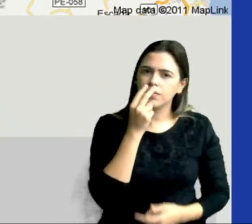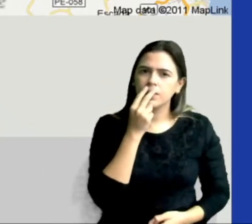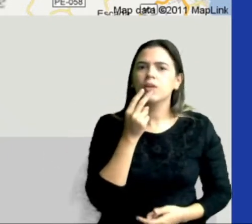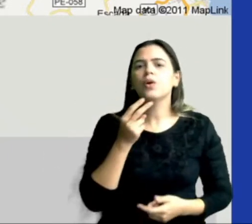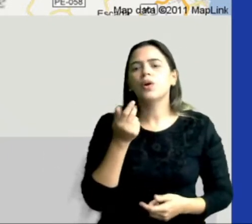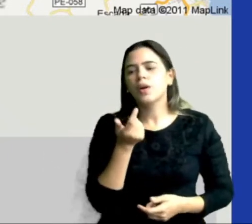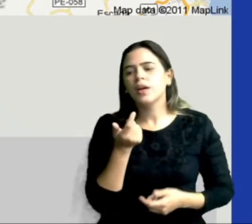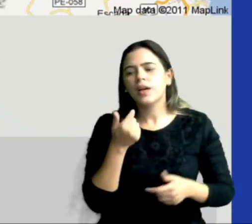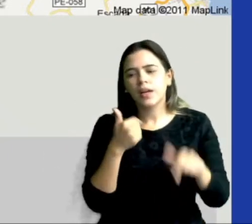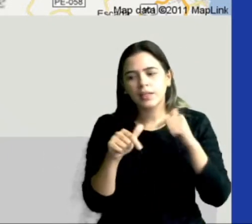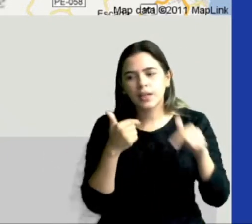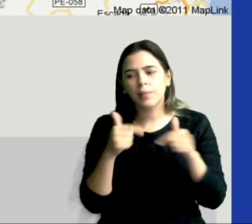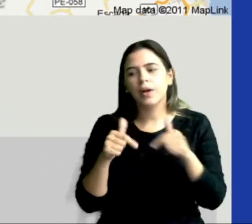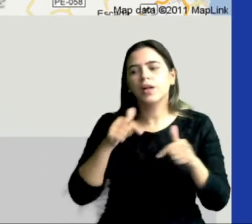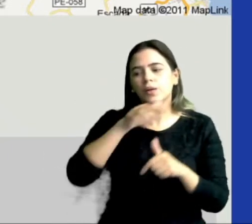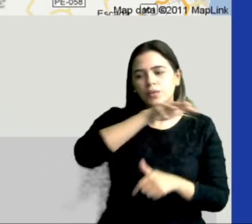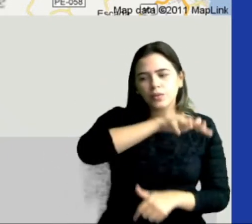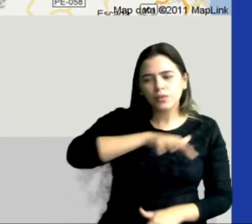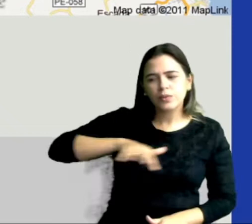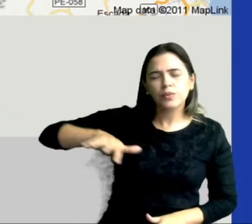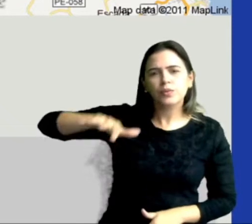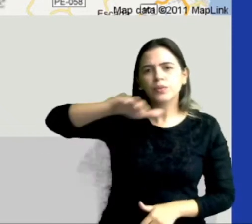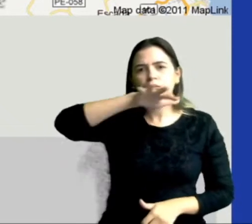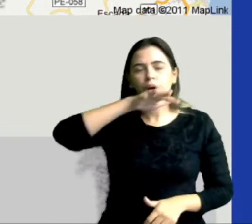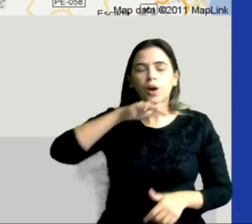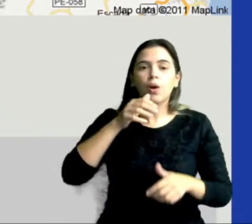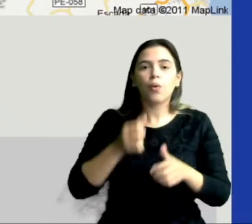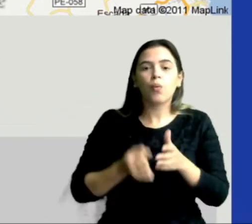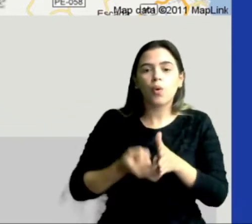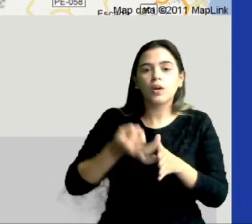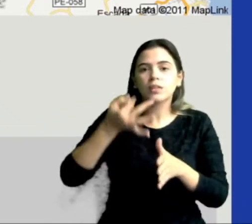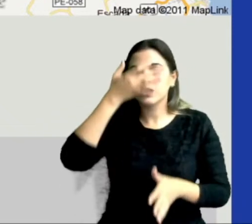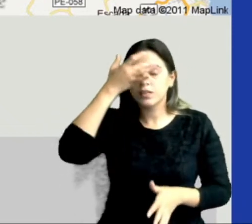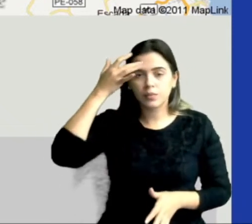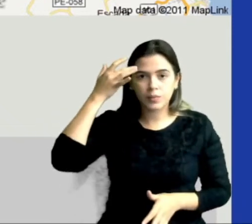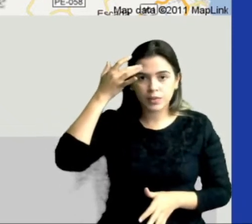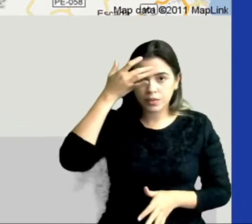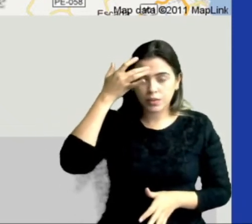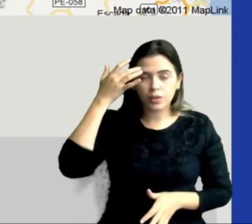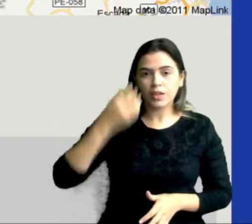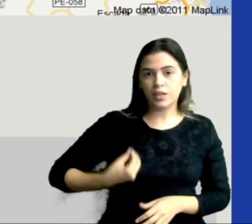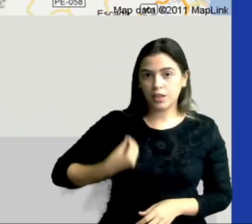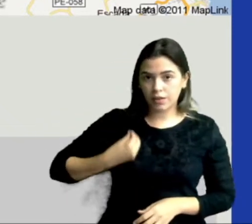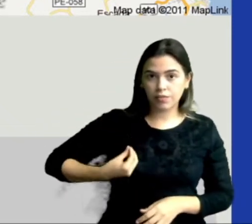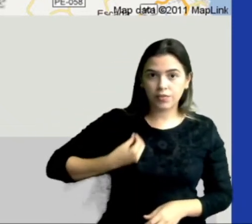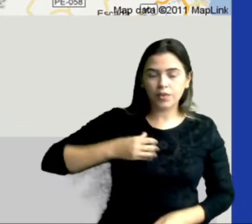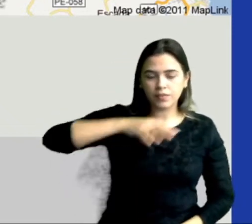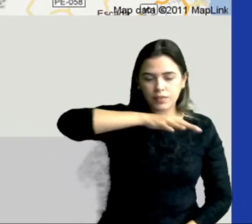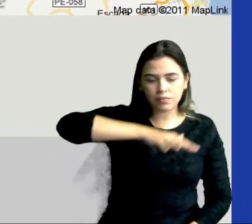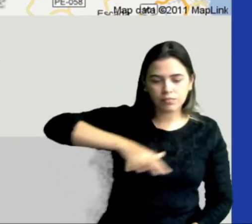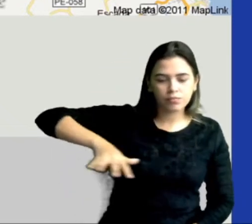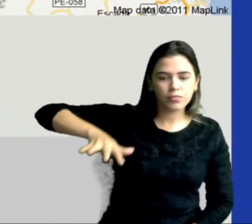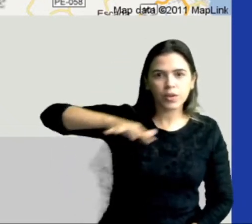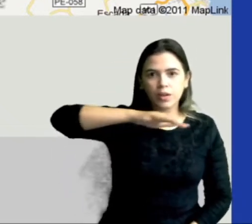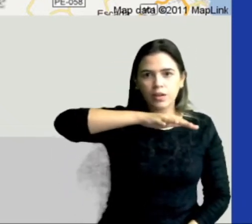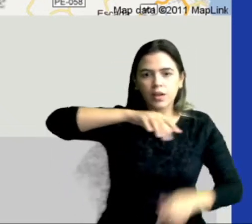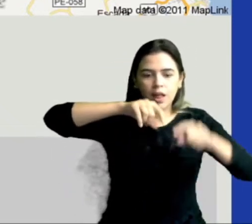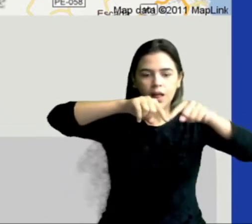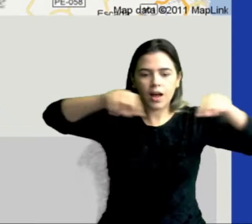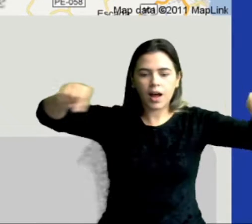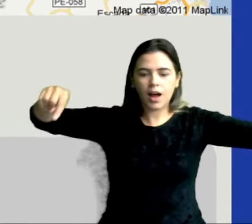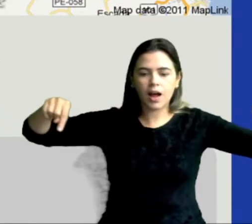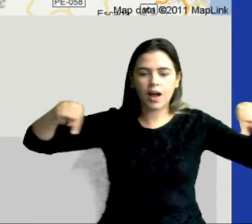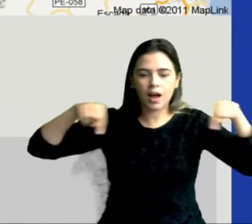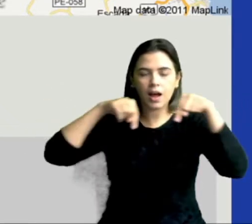demográfica, que é a quantidade de pessoas que reside em uma região, né? Em uma certa área,